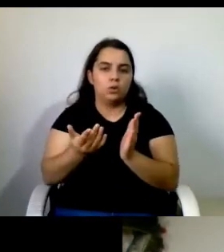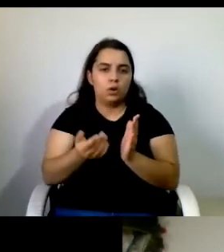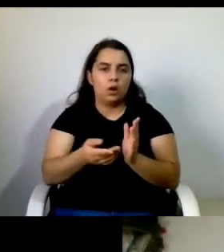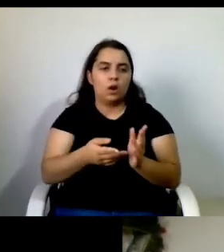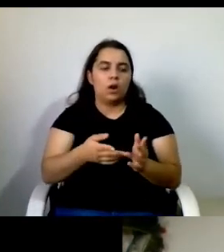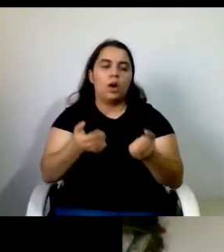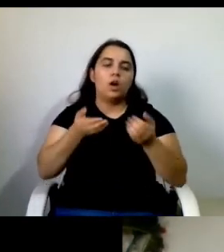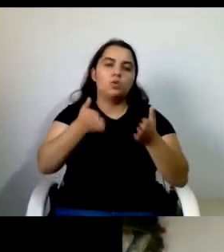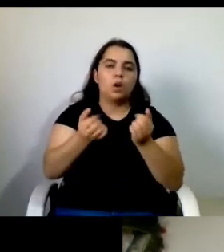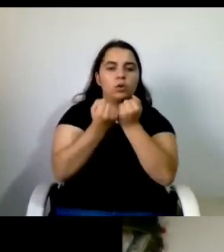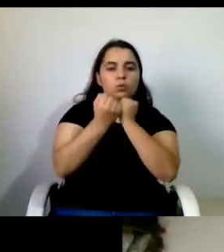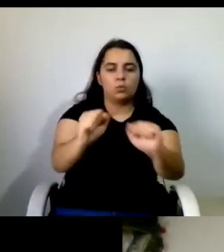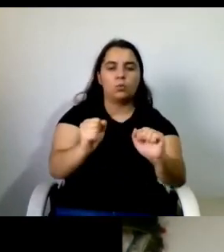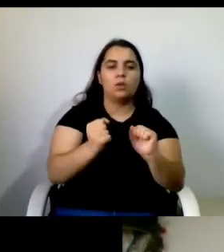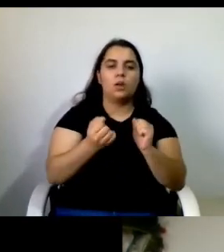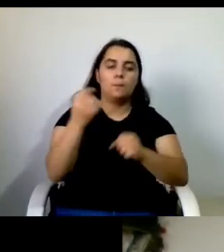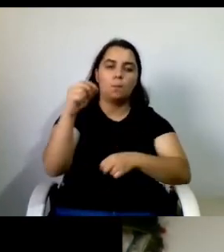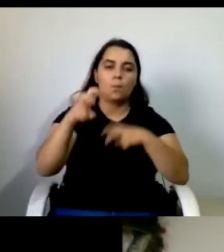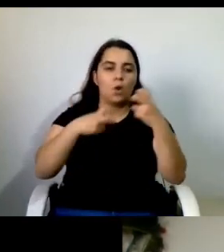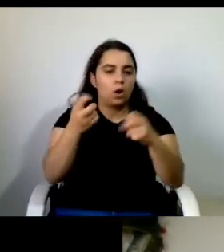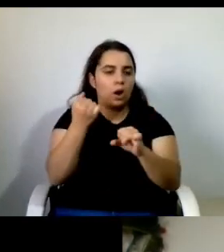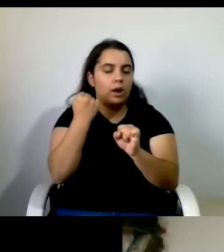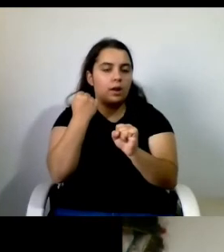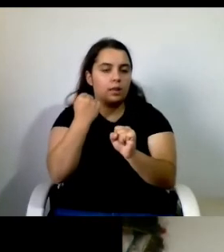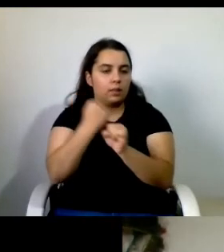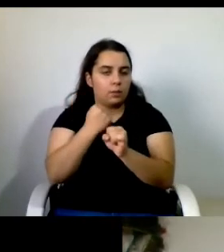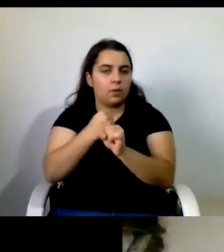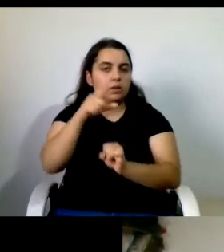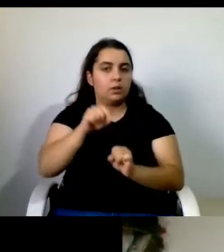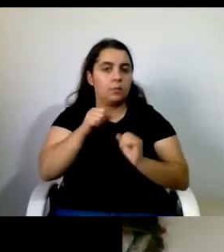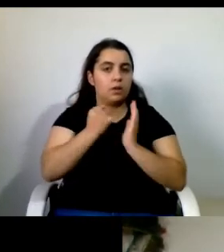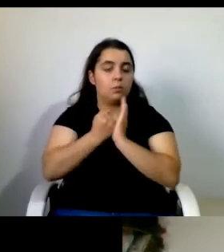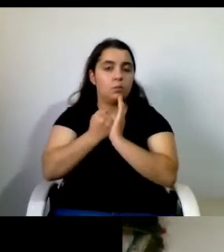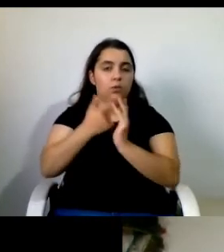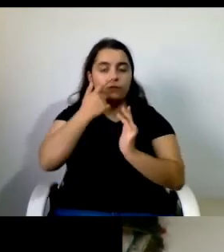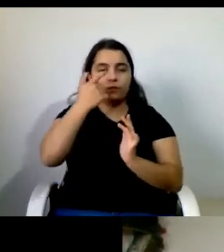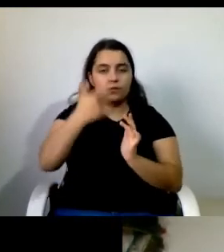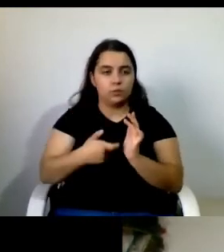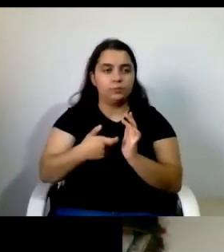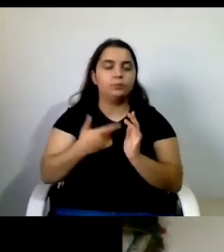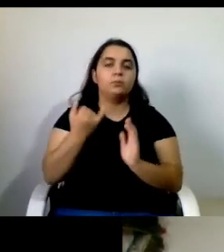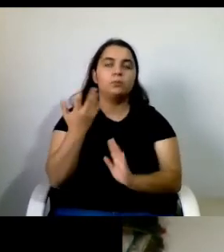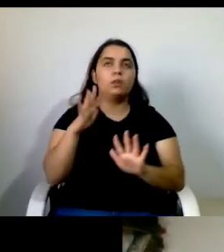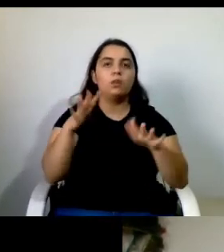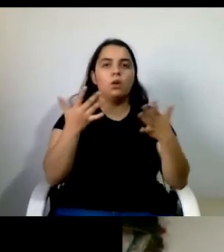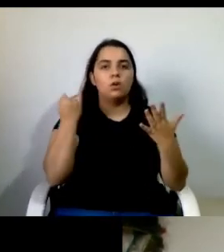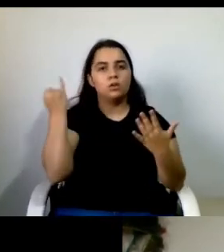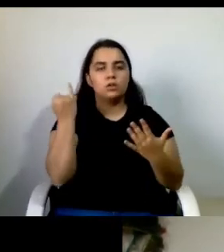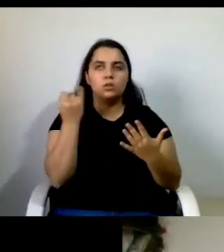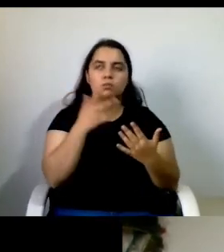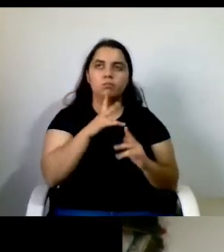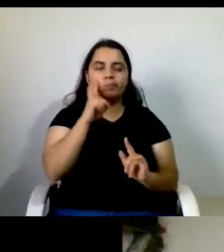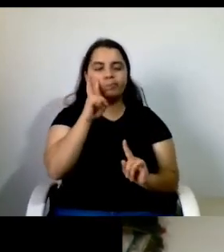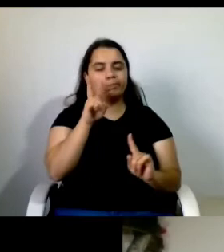e portanto as instituições viram também este caminho do apoio à vida independente uma nova forma